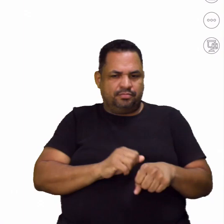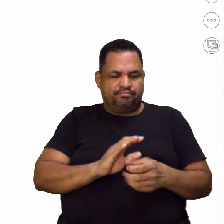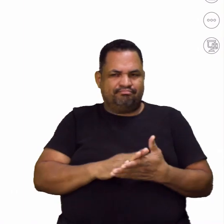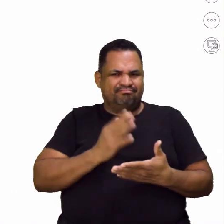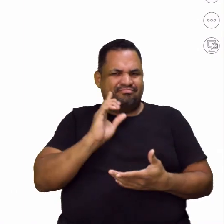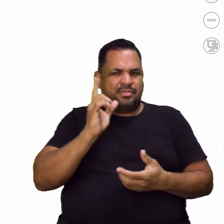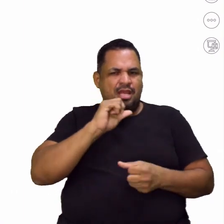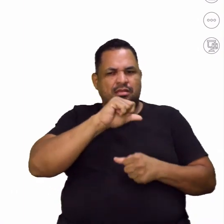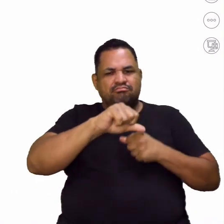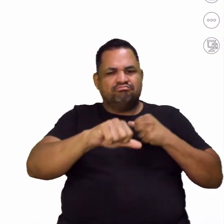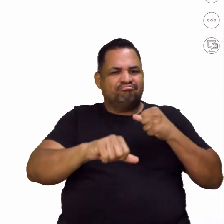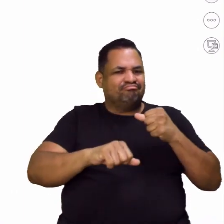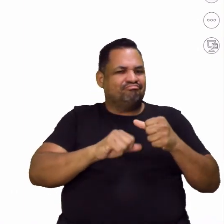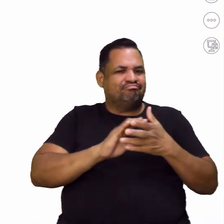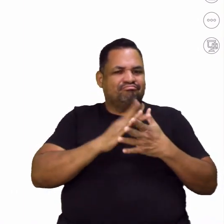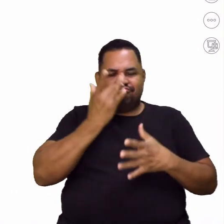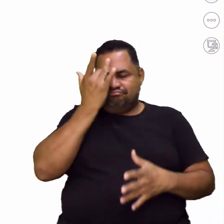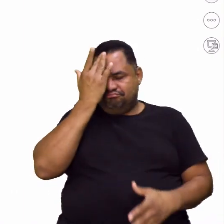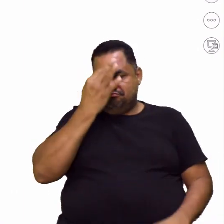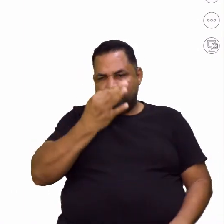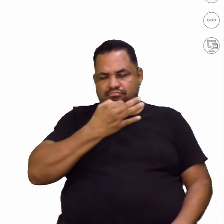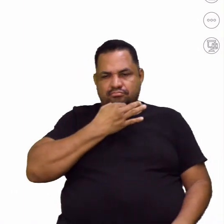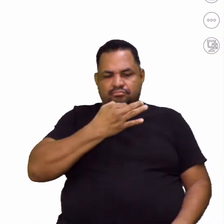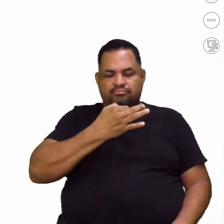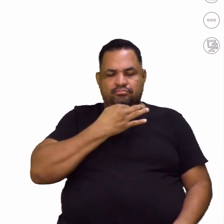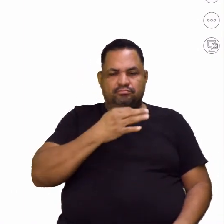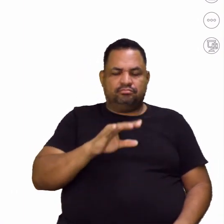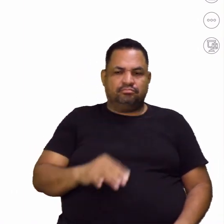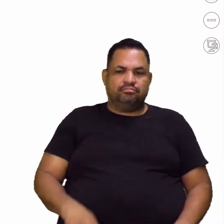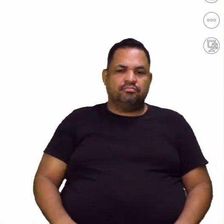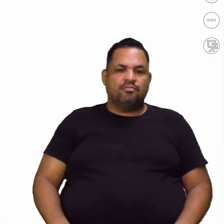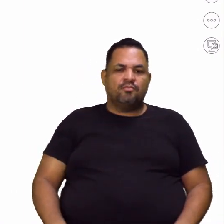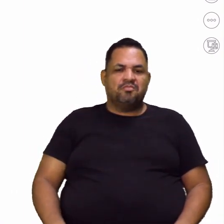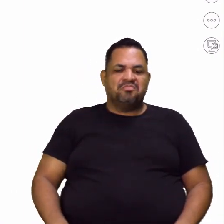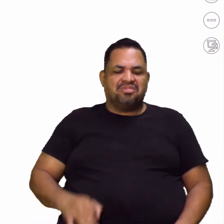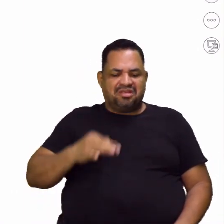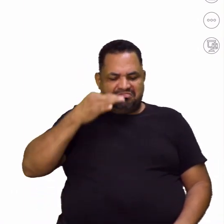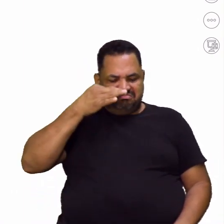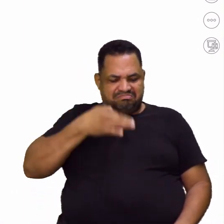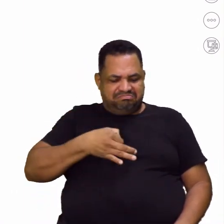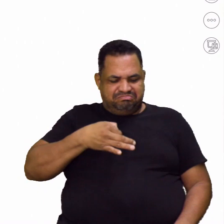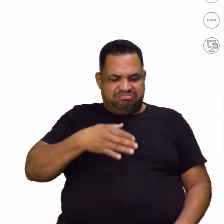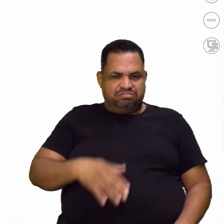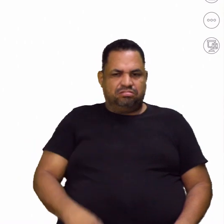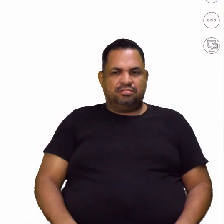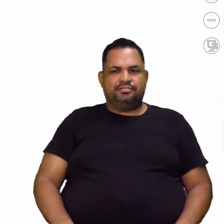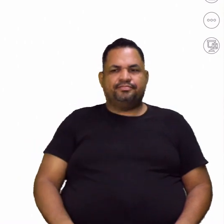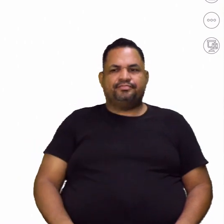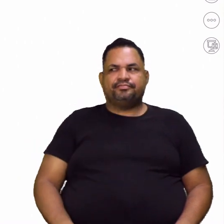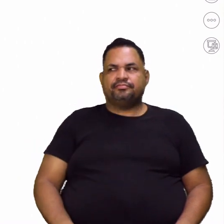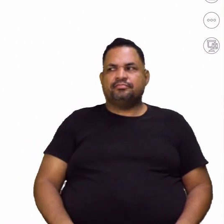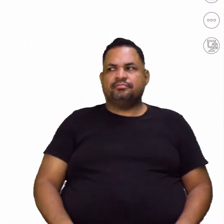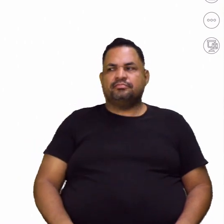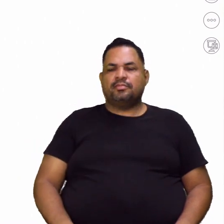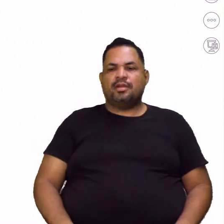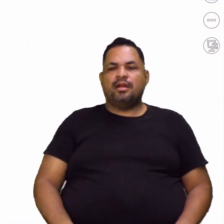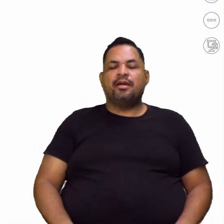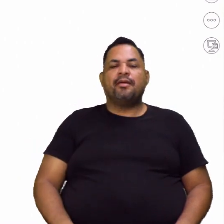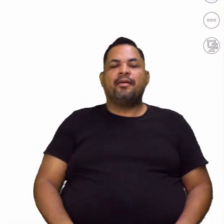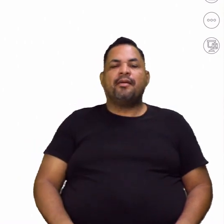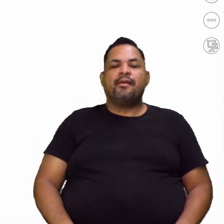que não muda fácil de opinião. É o turrão, tá bom? Que não é convencido.